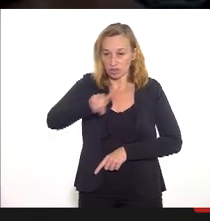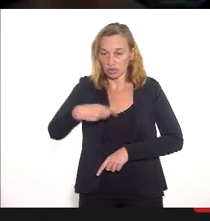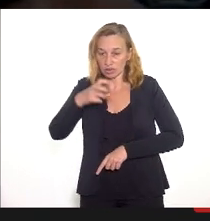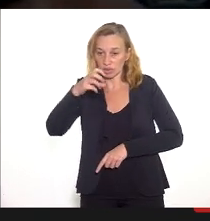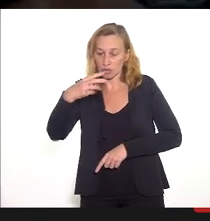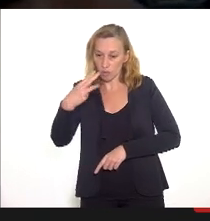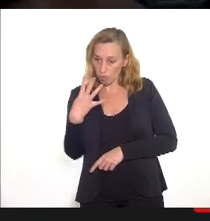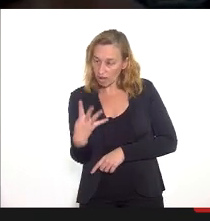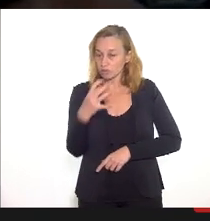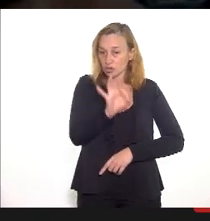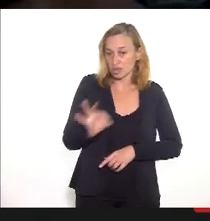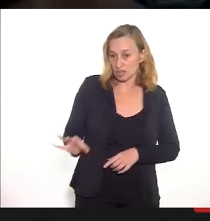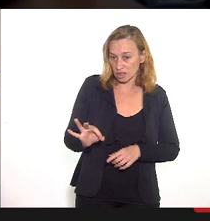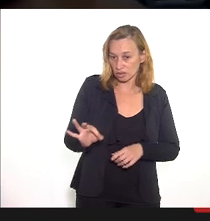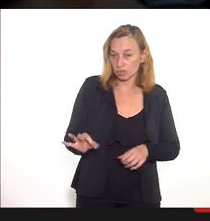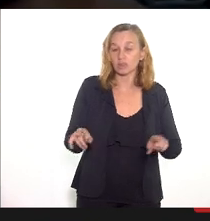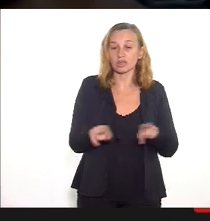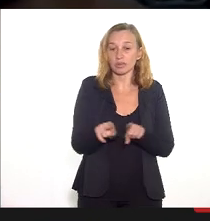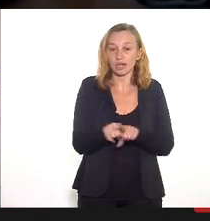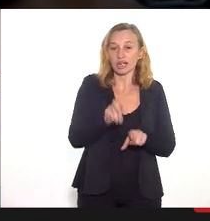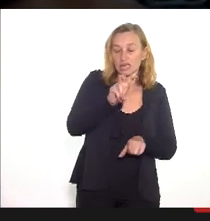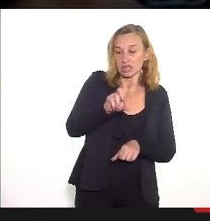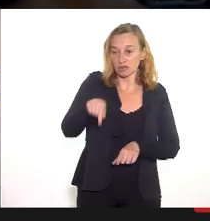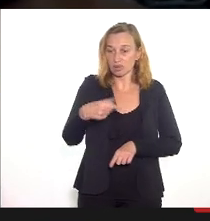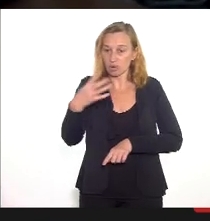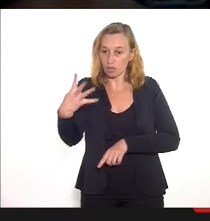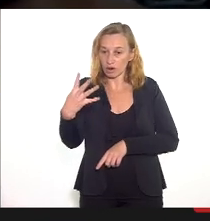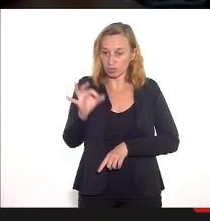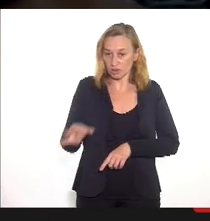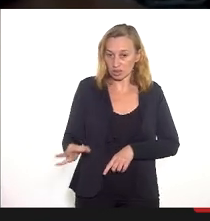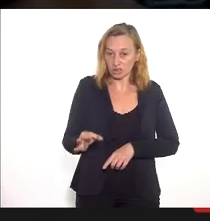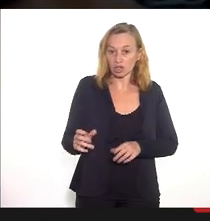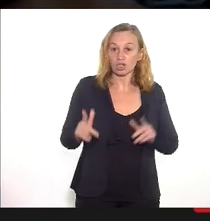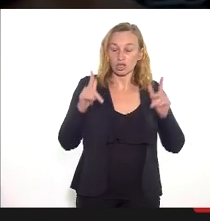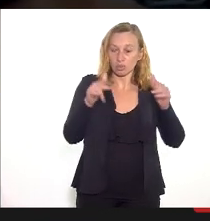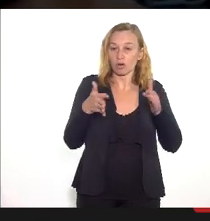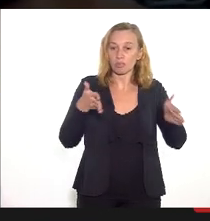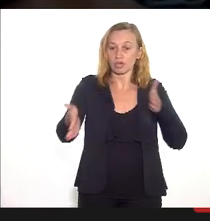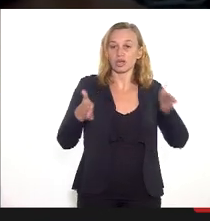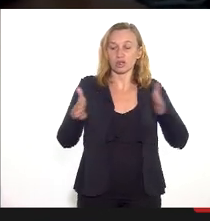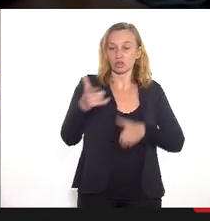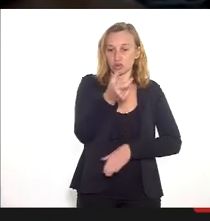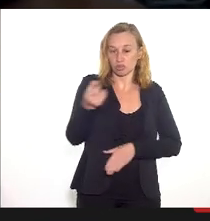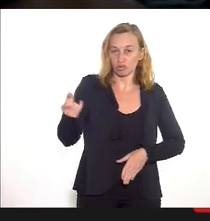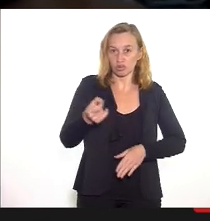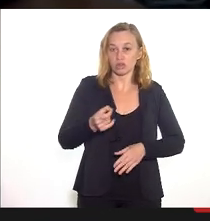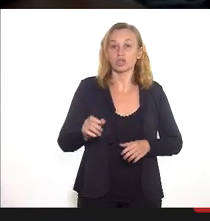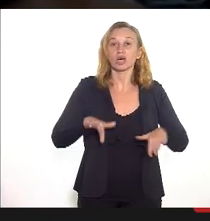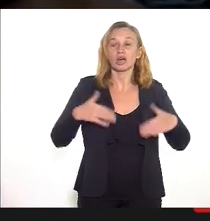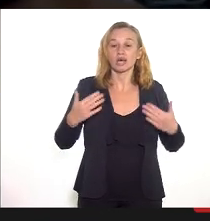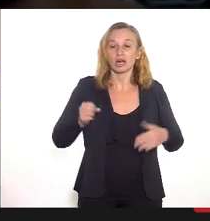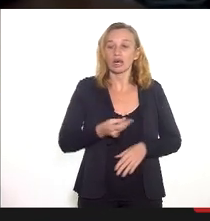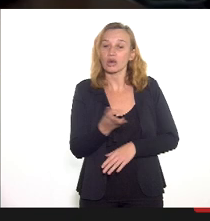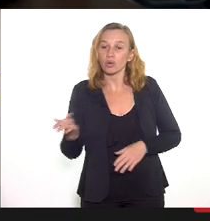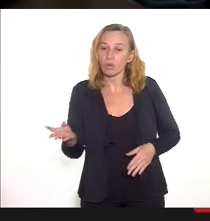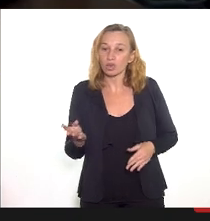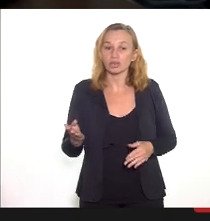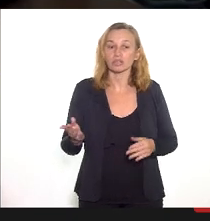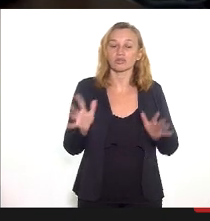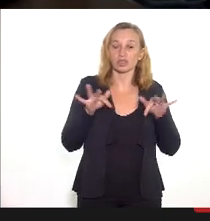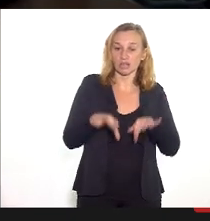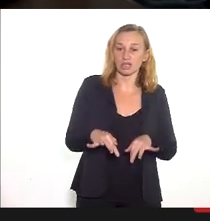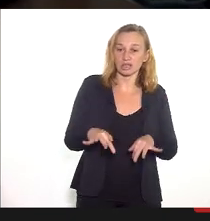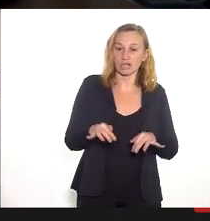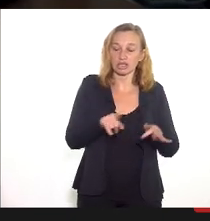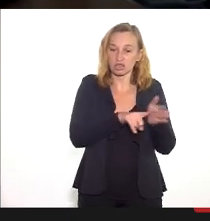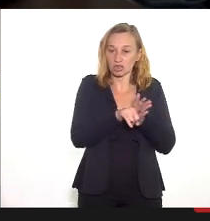,3%, respectivamente, em relação ao mesmo período de 2020, enquanto os procedimentos com finalidade